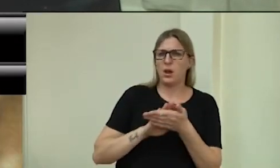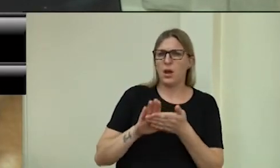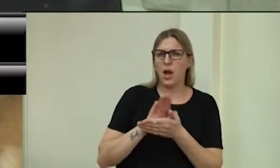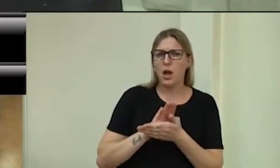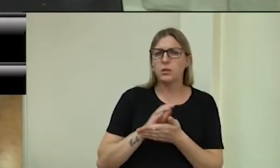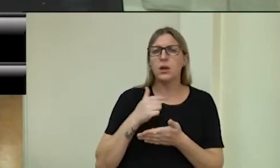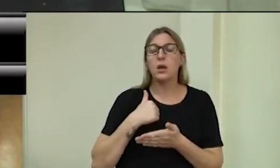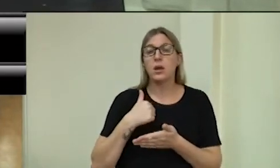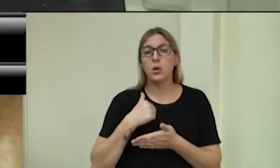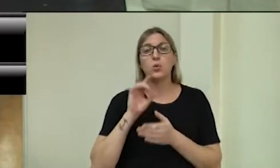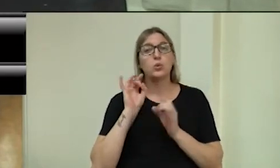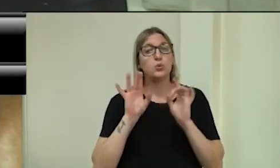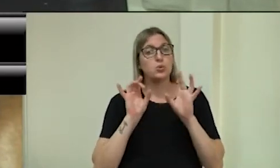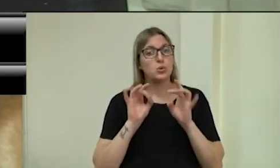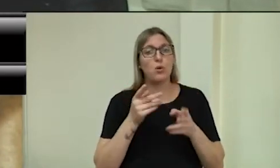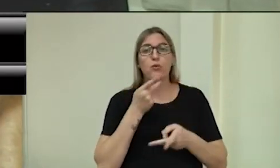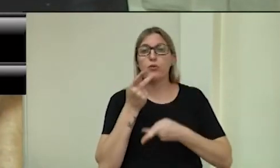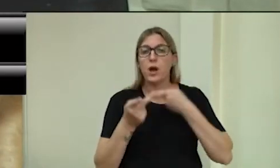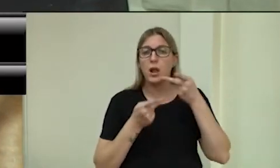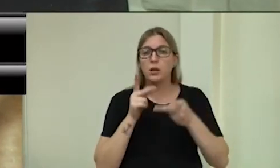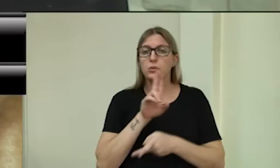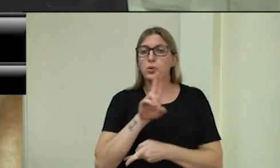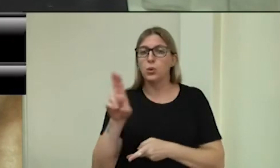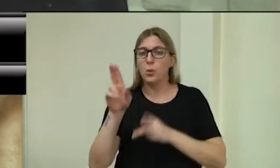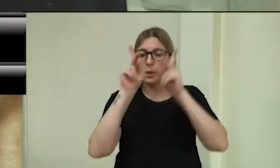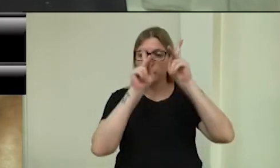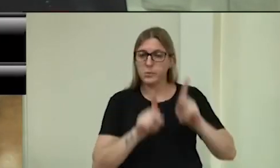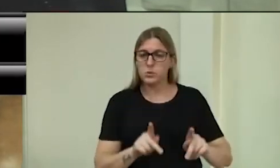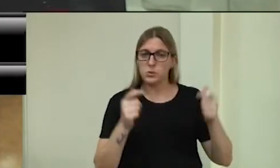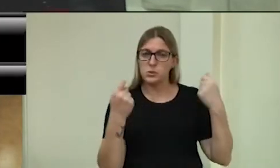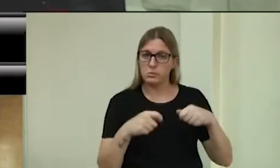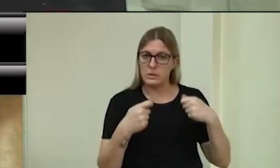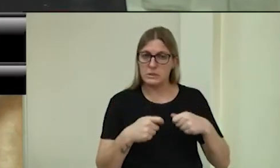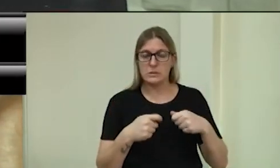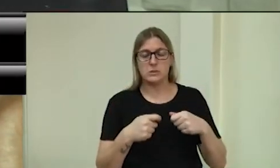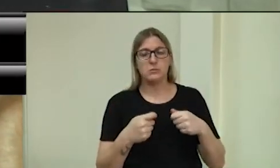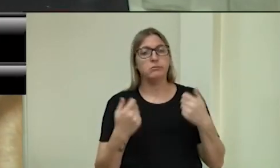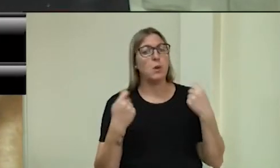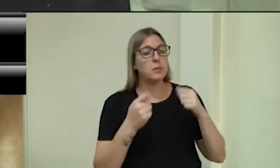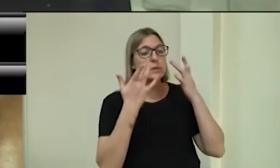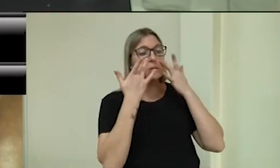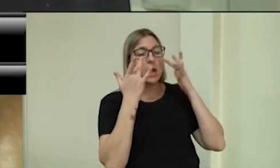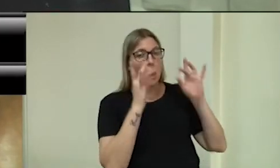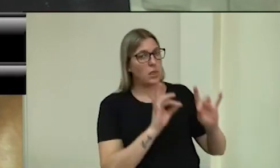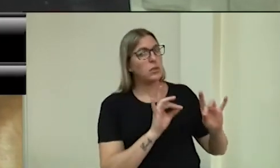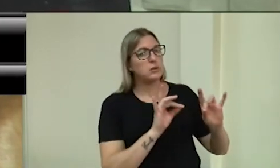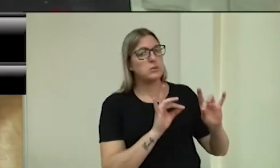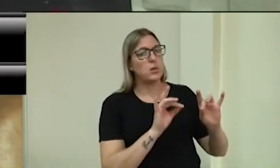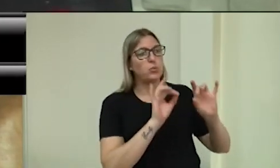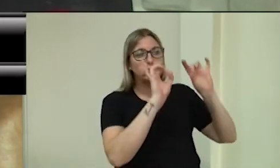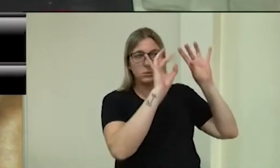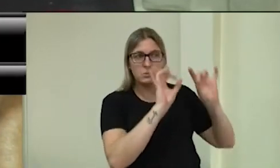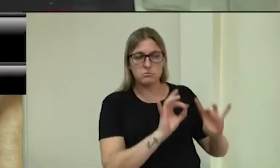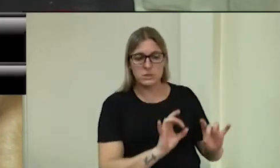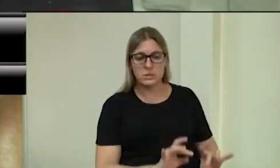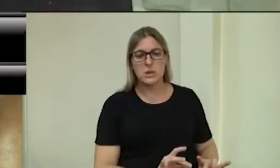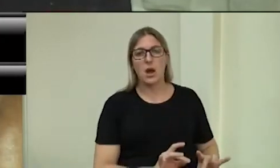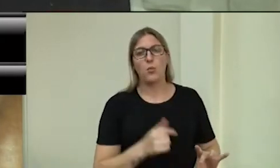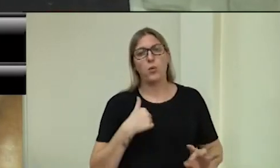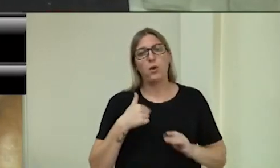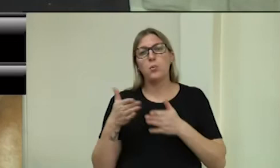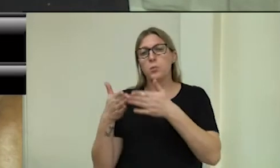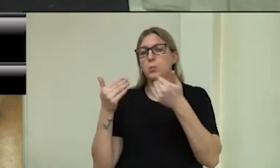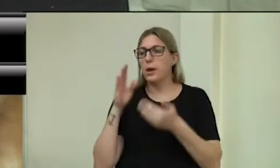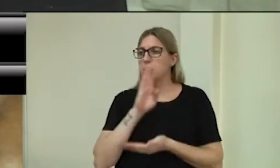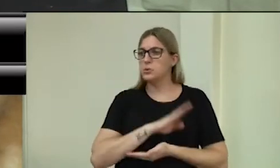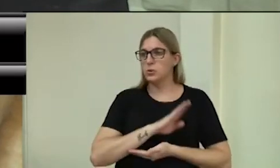realmente precisam deste modal. E a gente tem que dar uma atenção especial com a urgência que o caso exige. Ele peça o decoração,